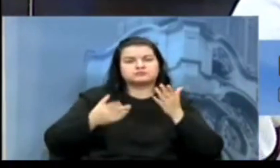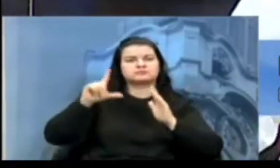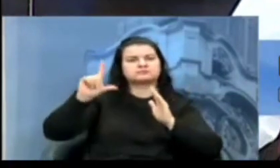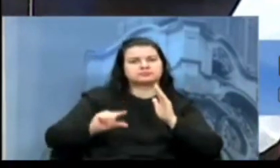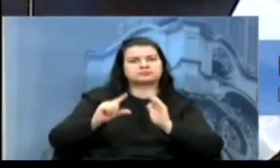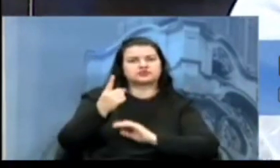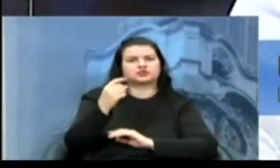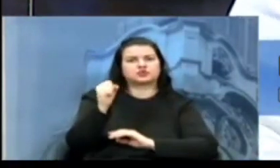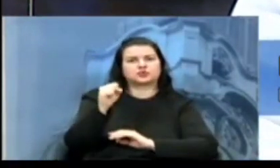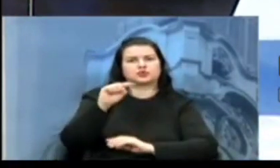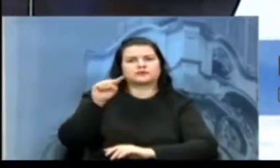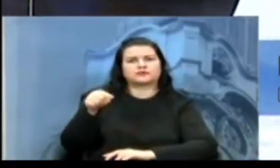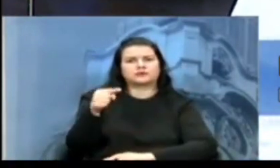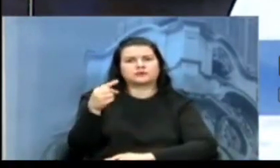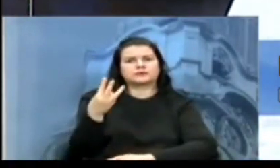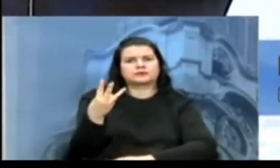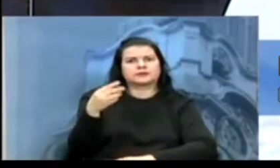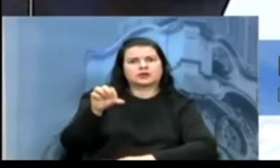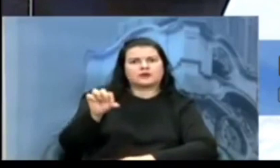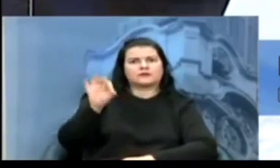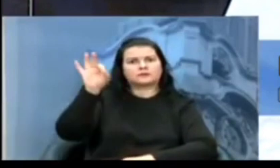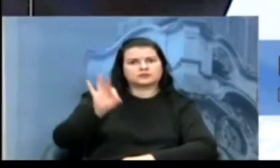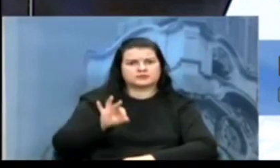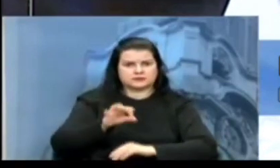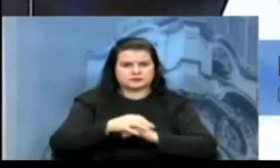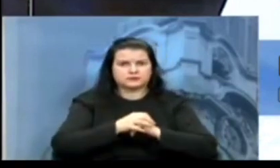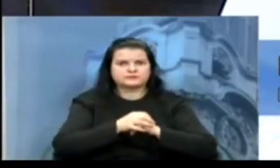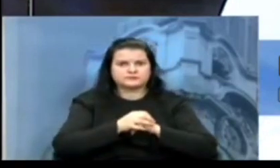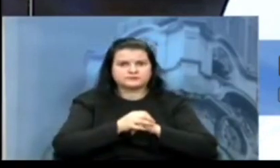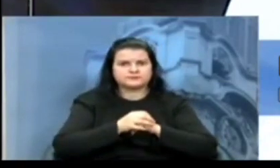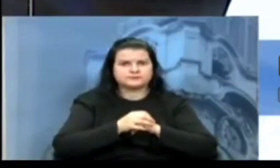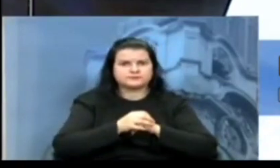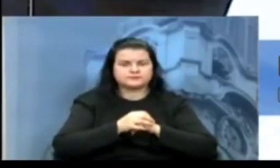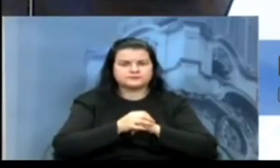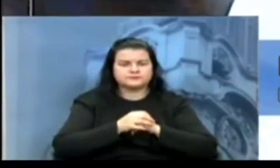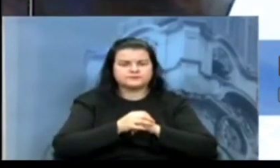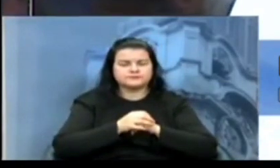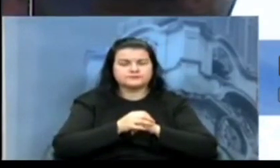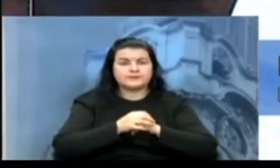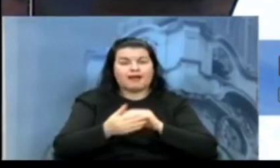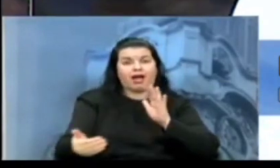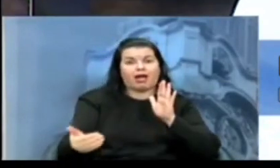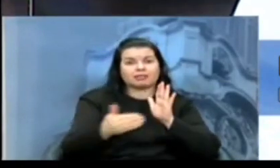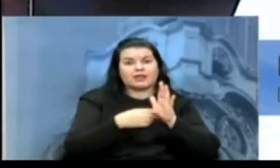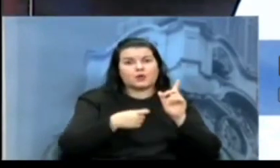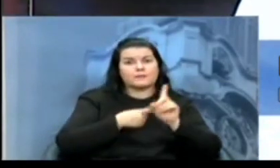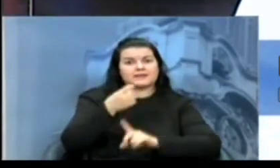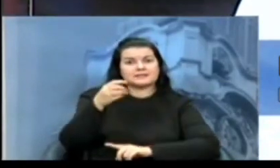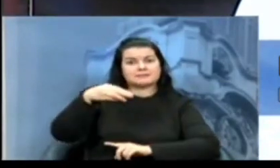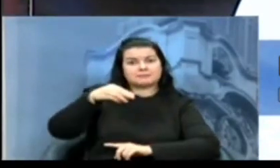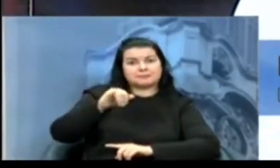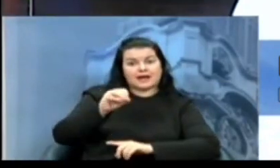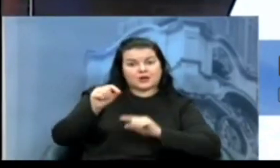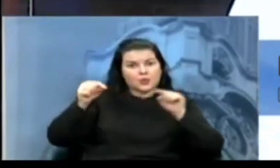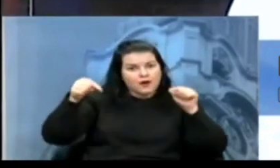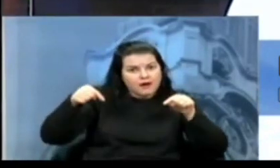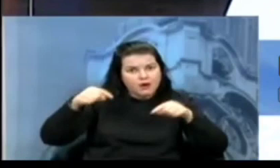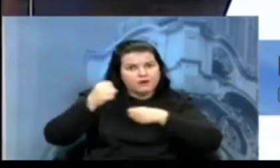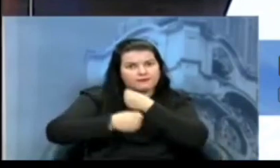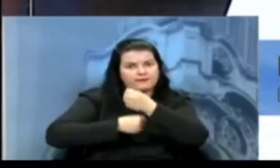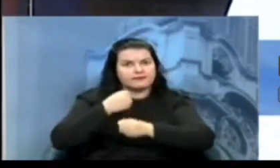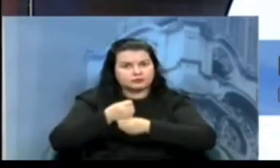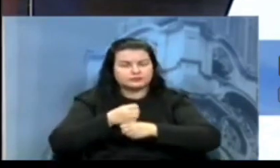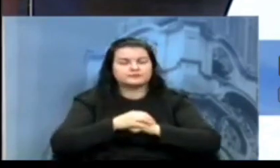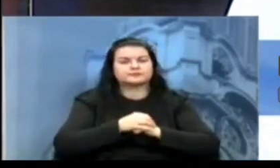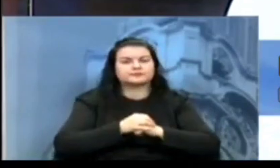,39% em cima do indicador anterior. Até maio deste ano, até maio deste